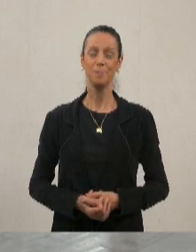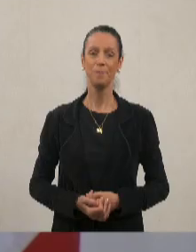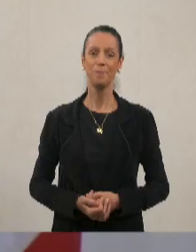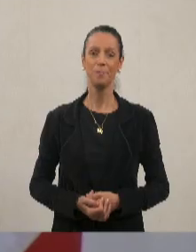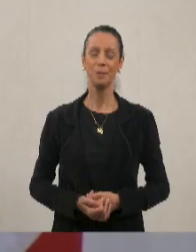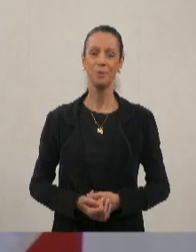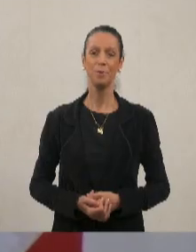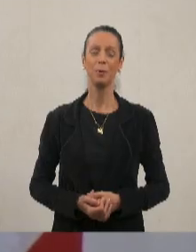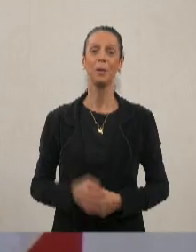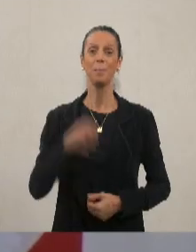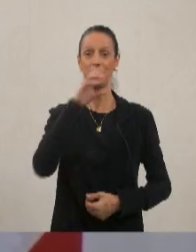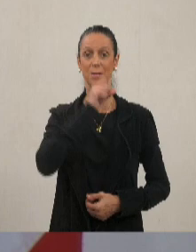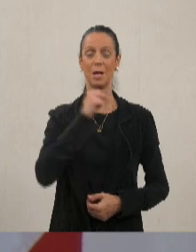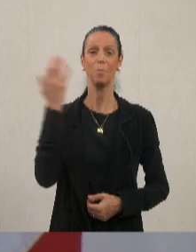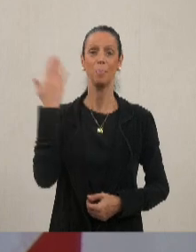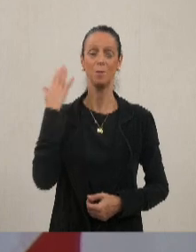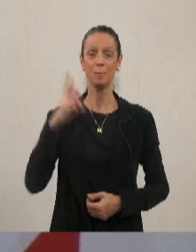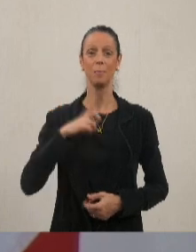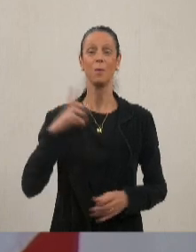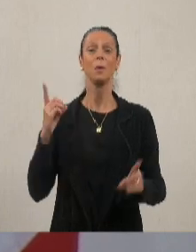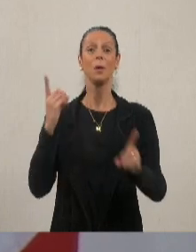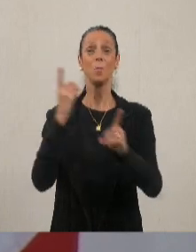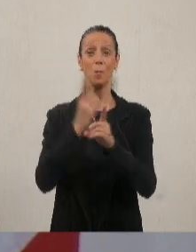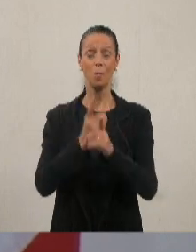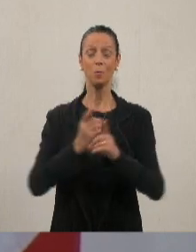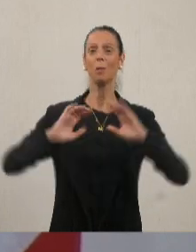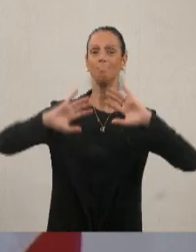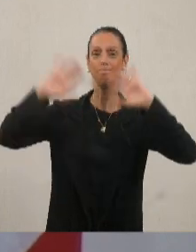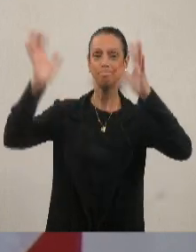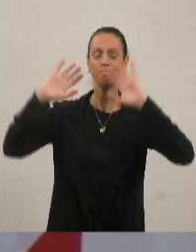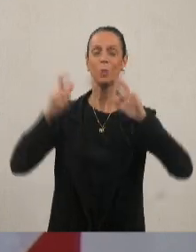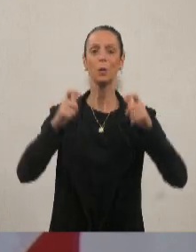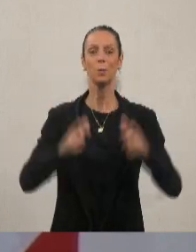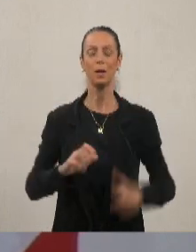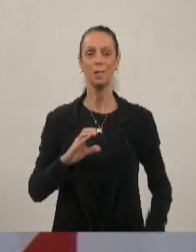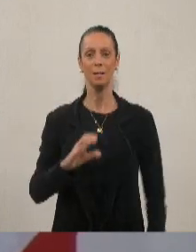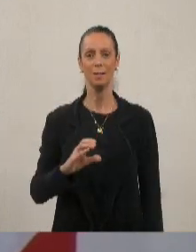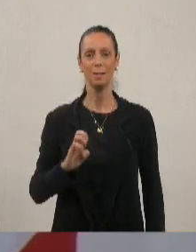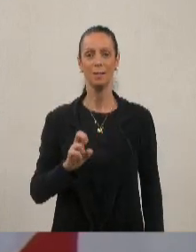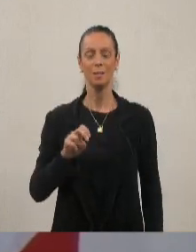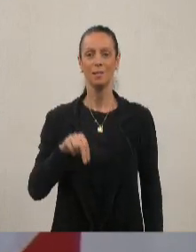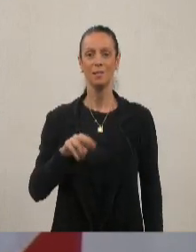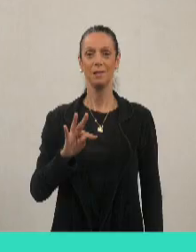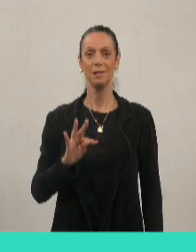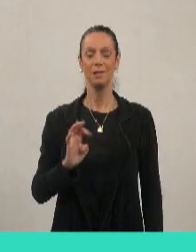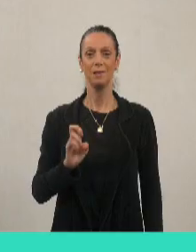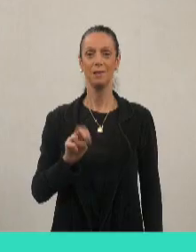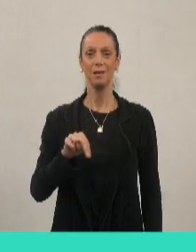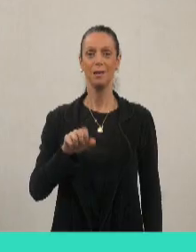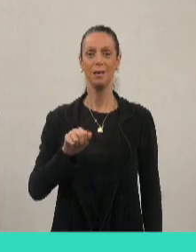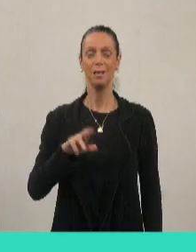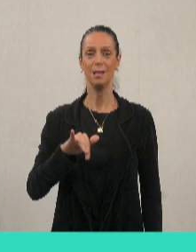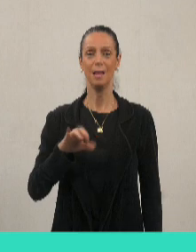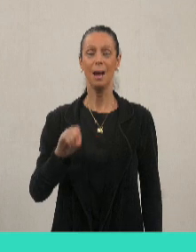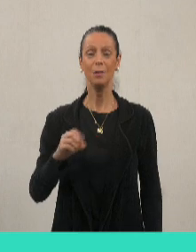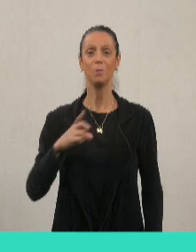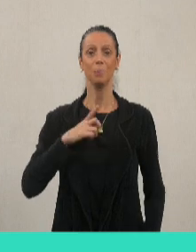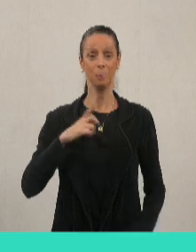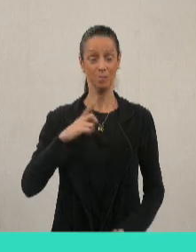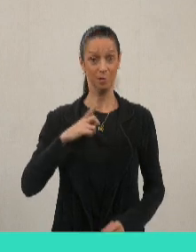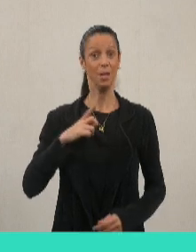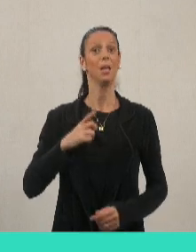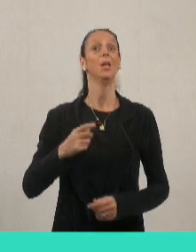Então, sábado, nós tivemos aí um encontro do pessoal do vôlei no Centenário, onde envolveu mais de 300 jovens o dia inteiro.